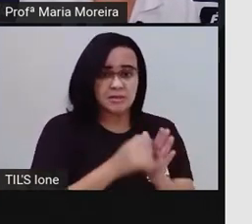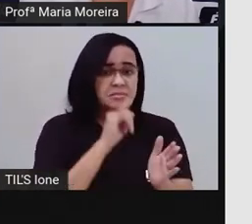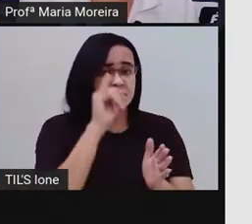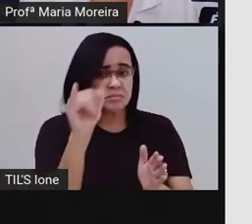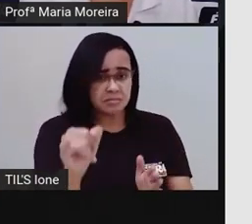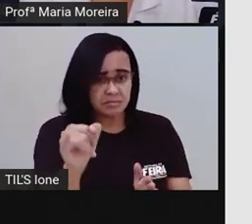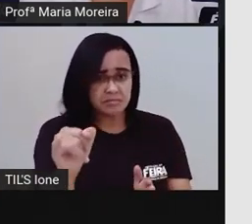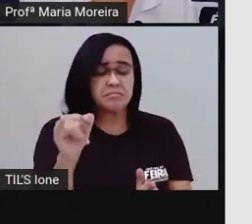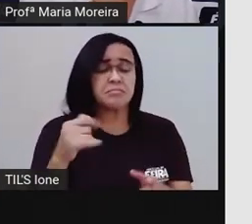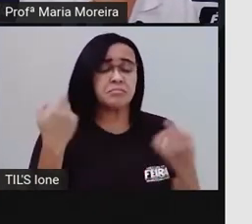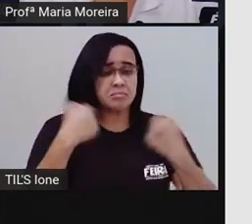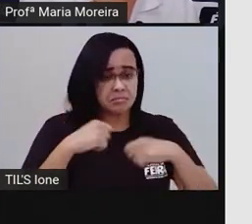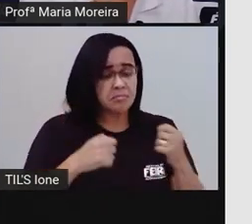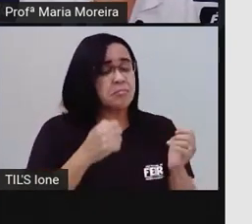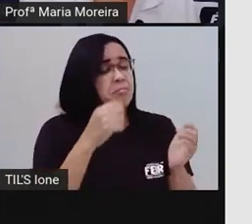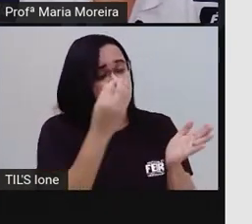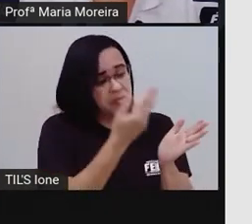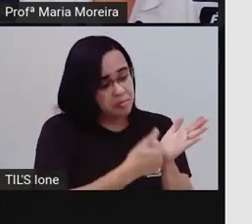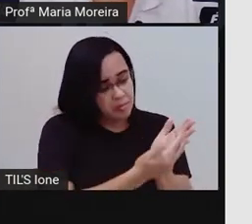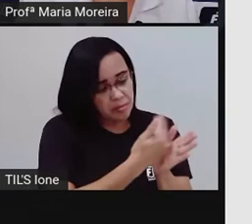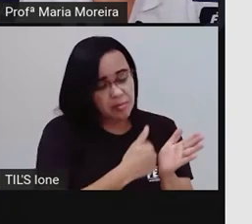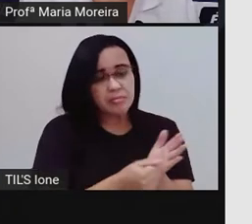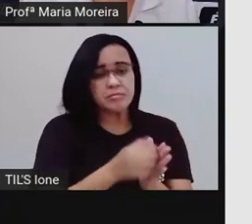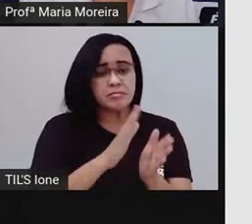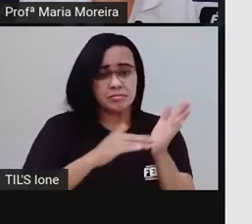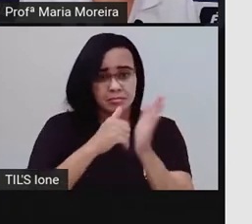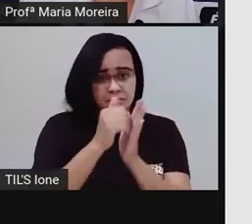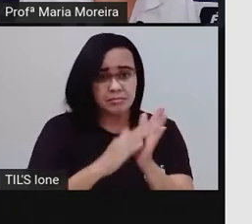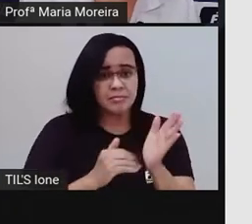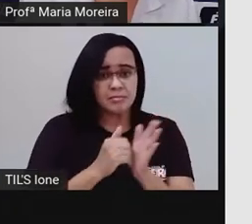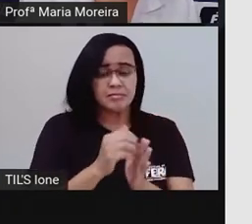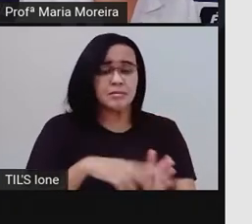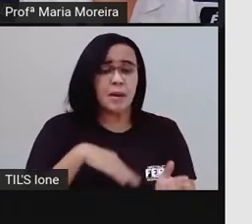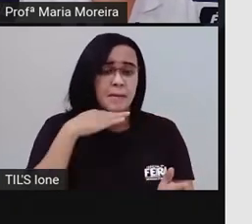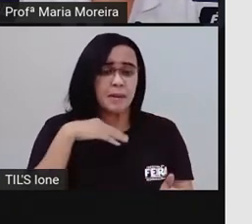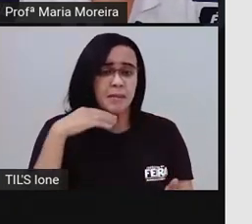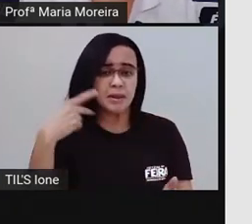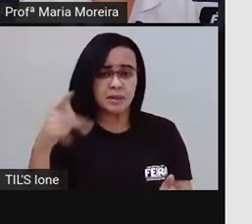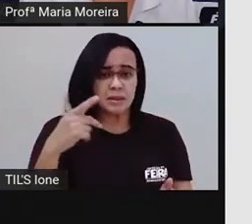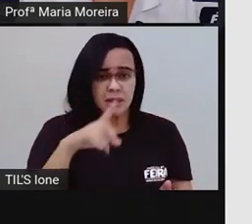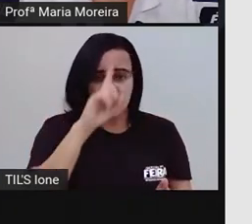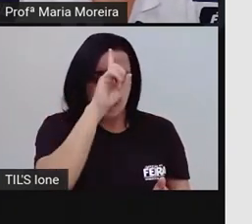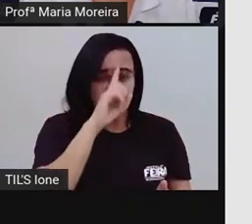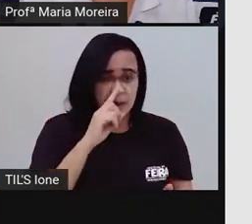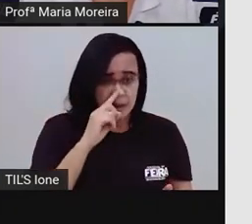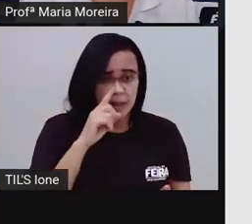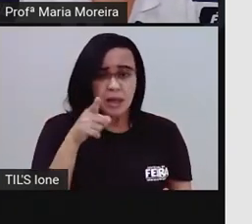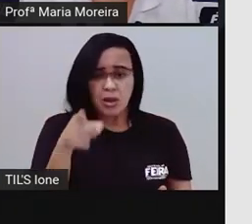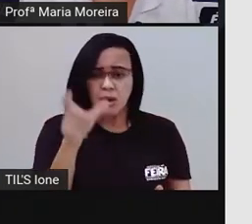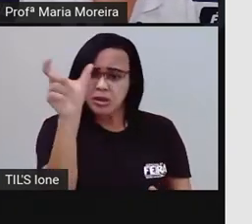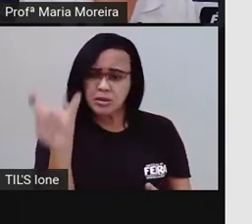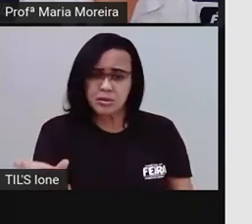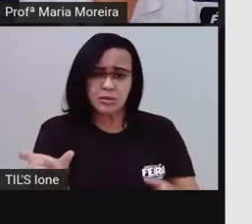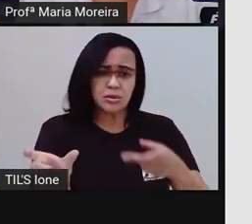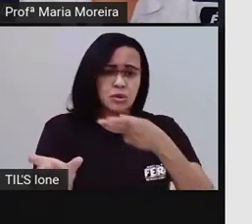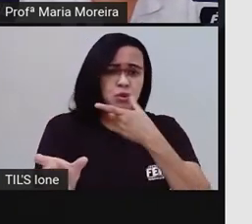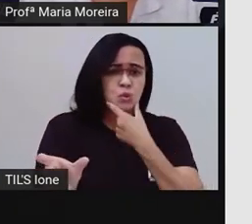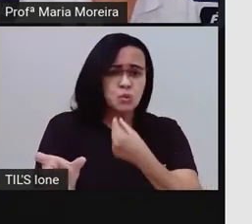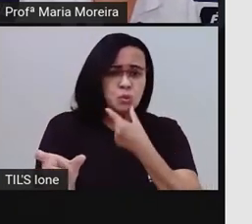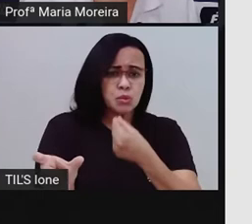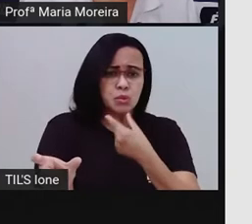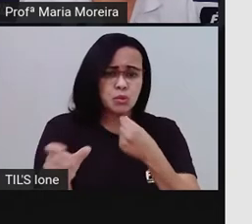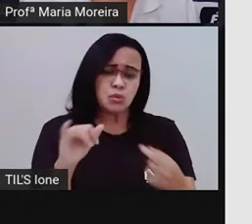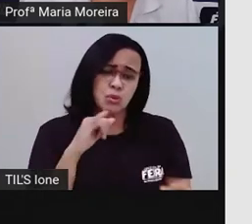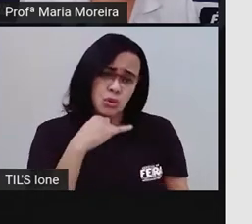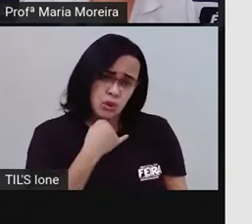que pintasse sua mãe de amarelo ficava mais bonito, Eno ficou entristecido, uma tristeza fininha